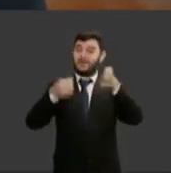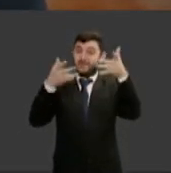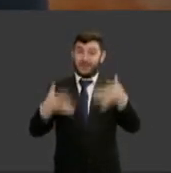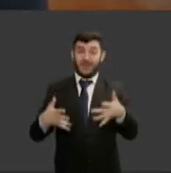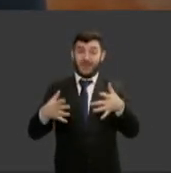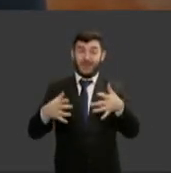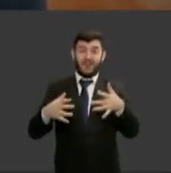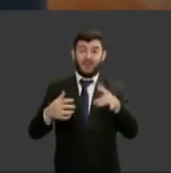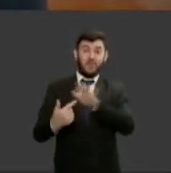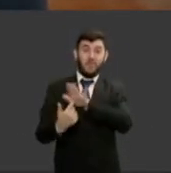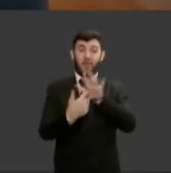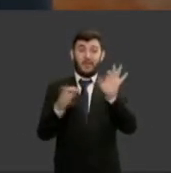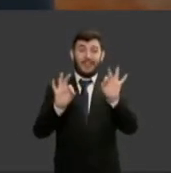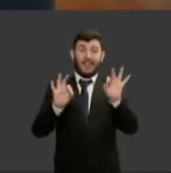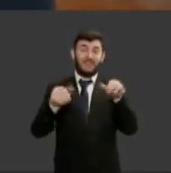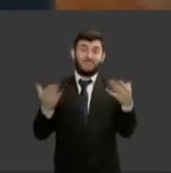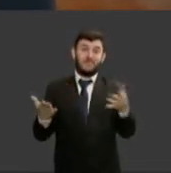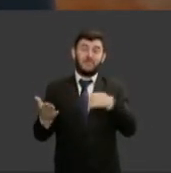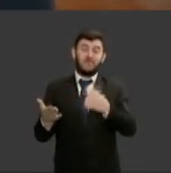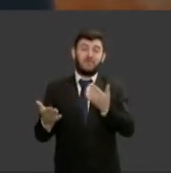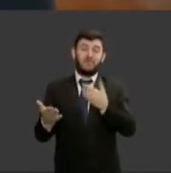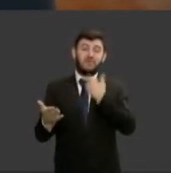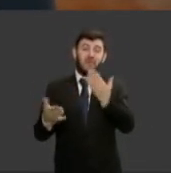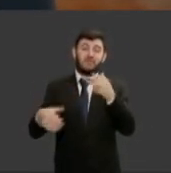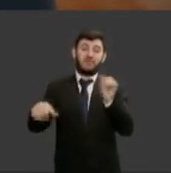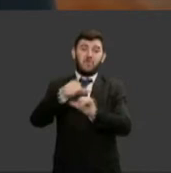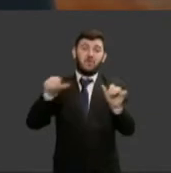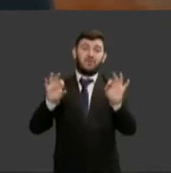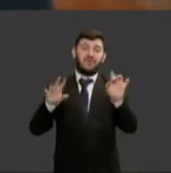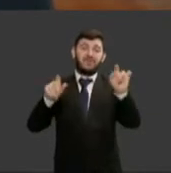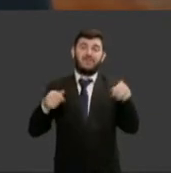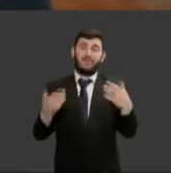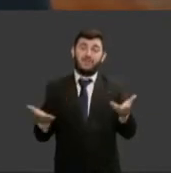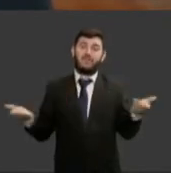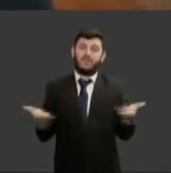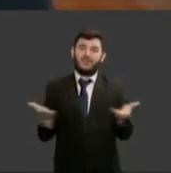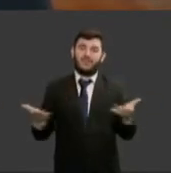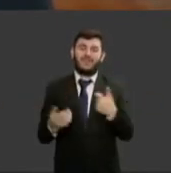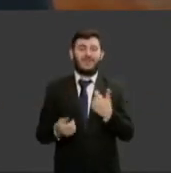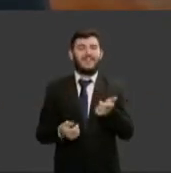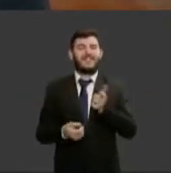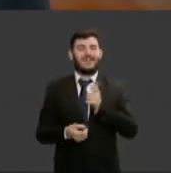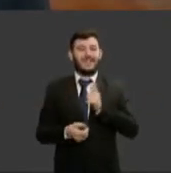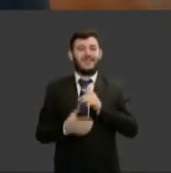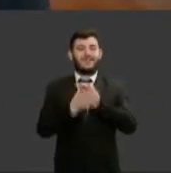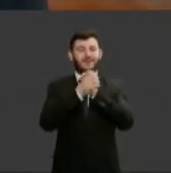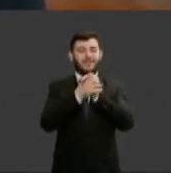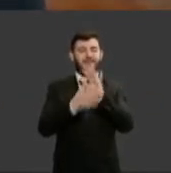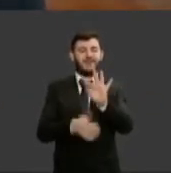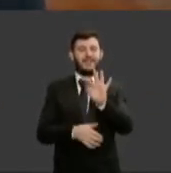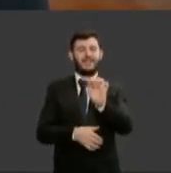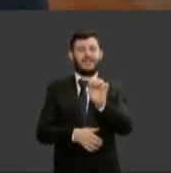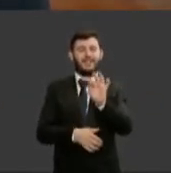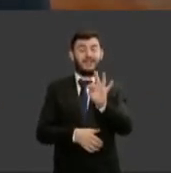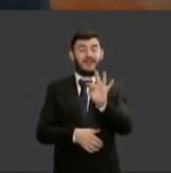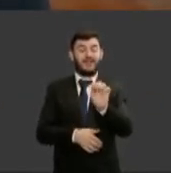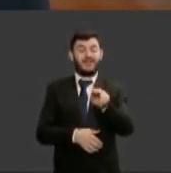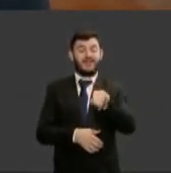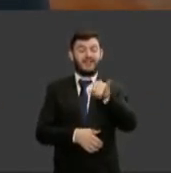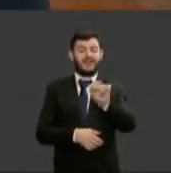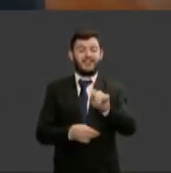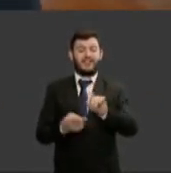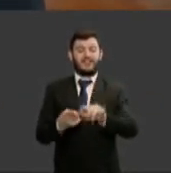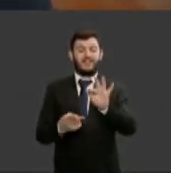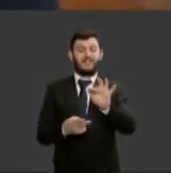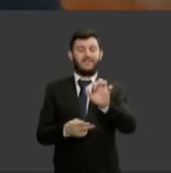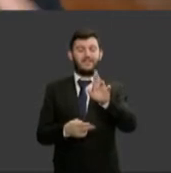então continuar os meus cumprimentos em relação a delegada Tânia Fogaça Fernanda Marinela nossa amiga queridíssima